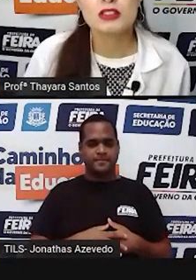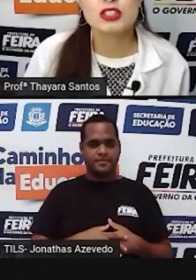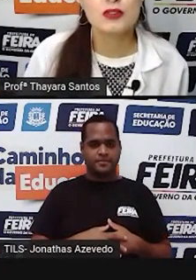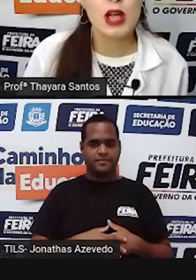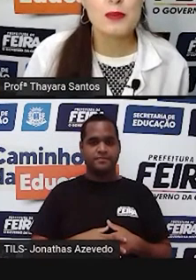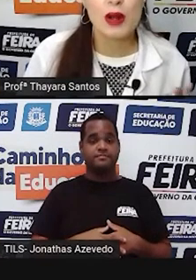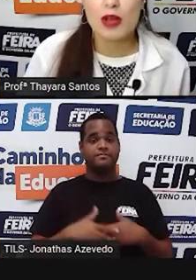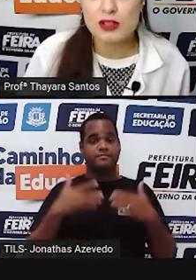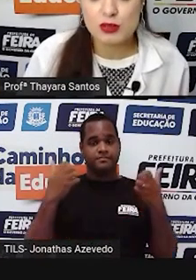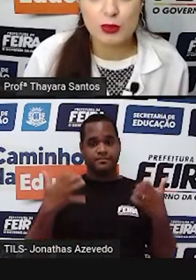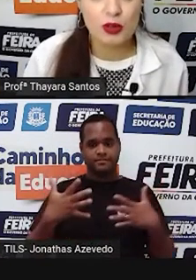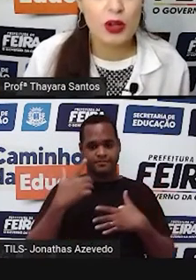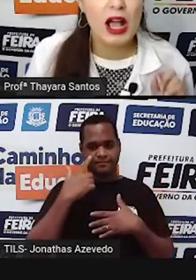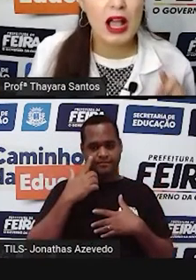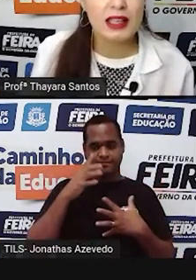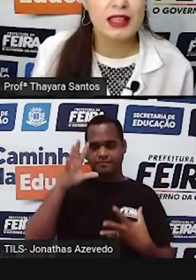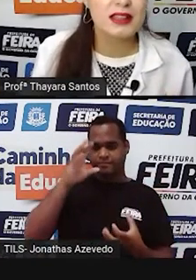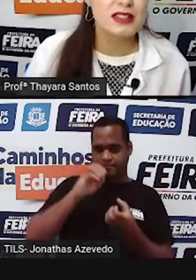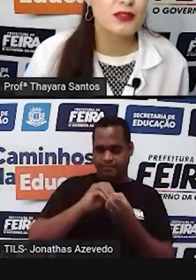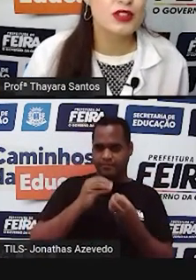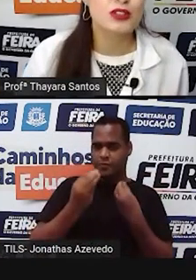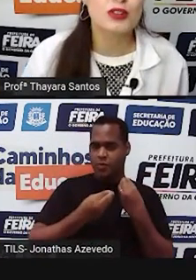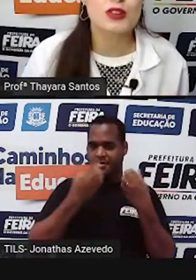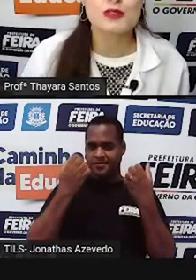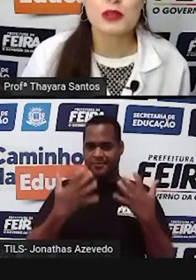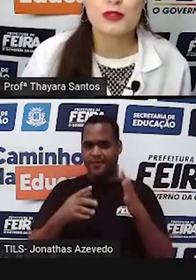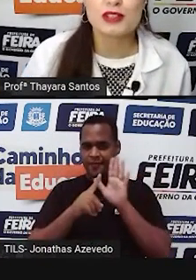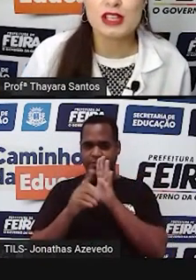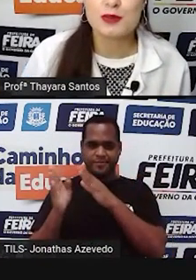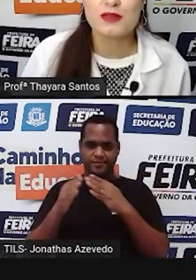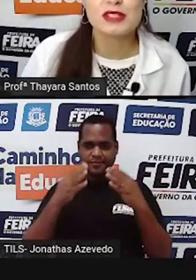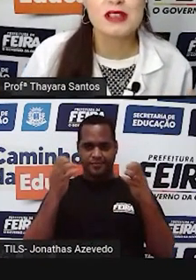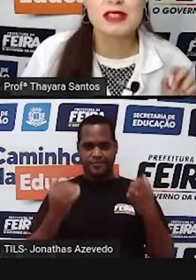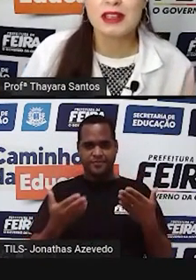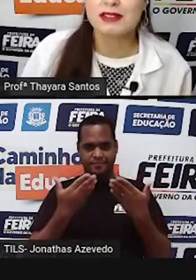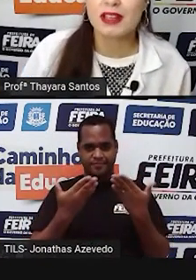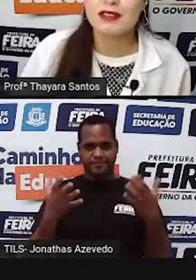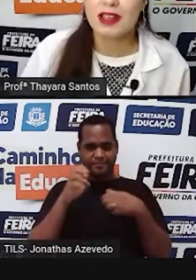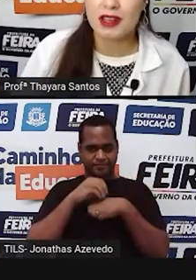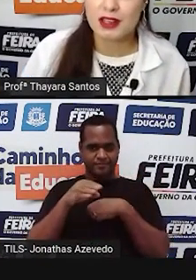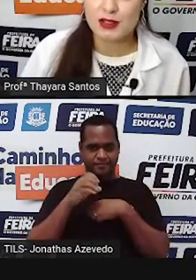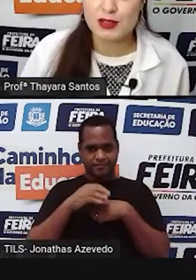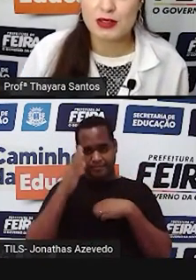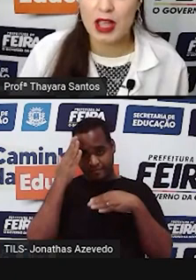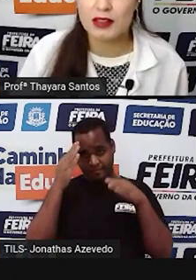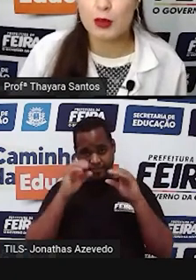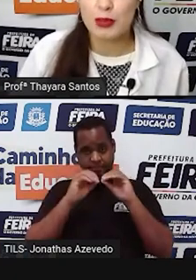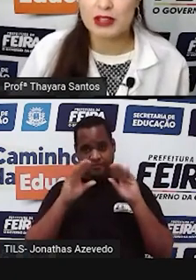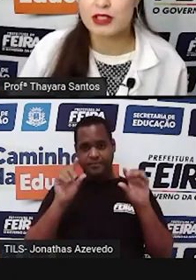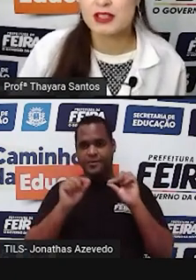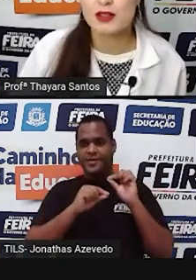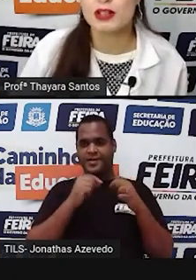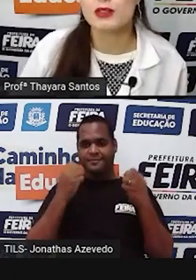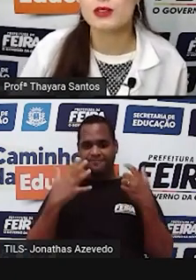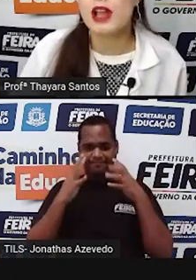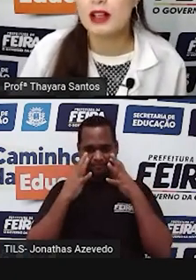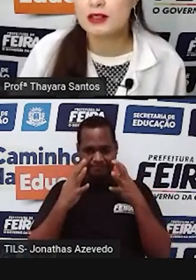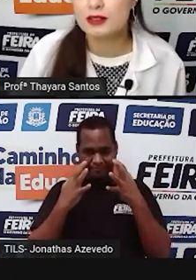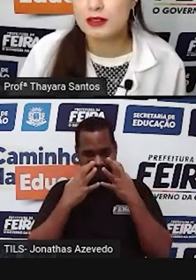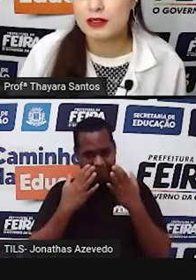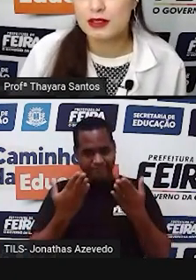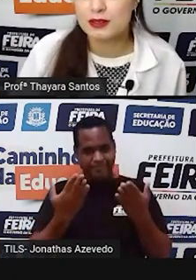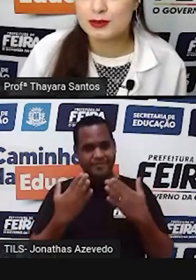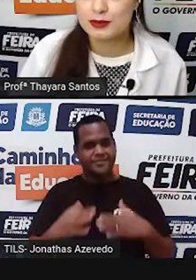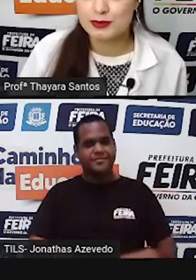Agora, a gente vai para um resumo aqui nesse vídeo que eu trouxe para vocês, para vocês entenderem isso. Então, preste atenção aí do outro